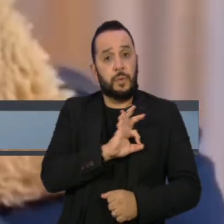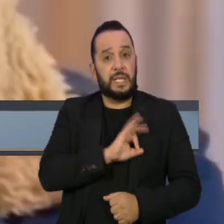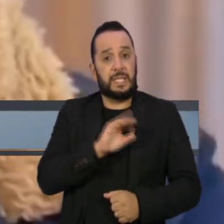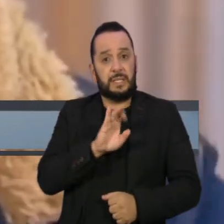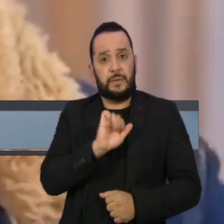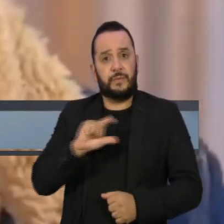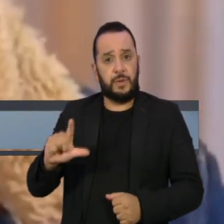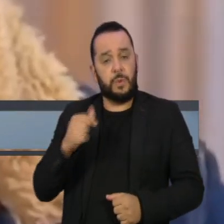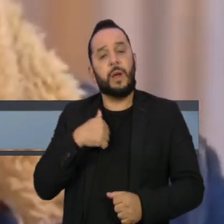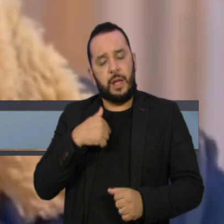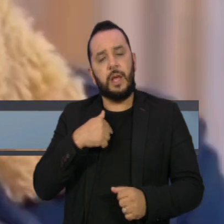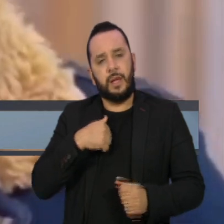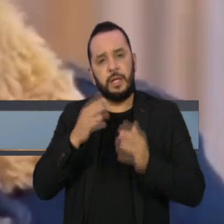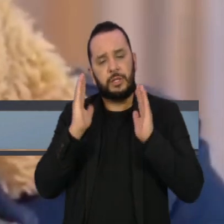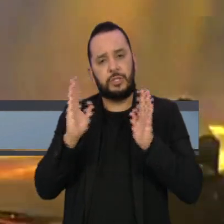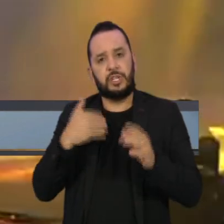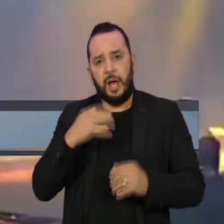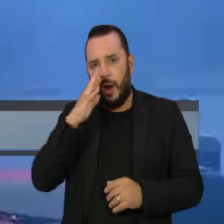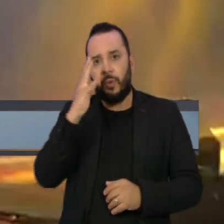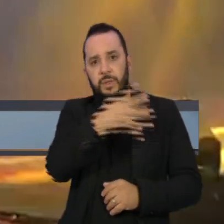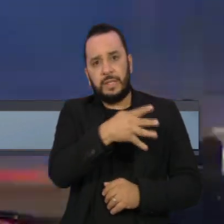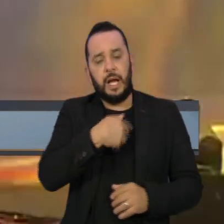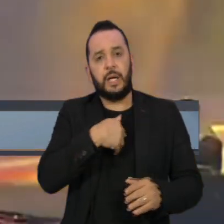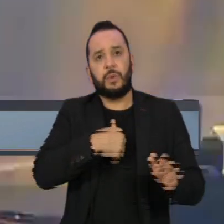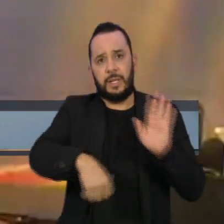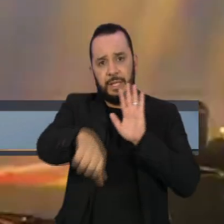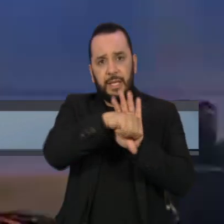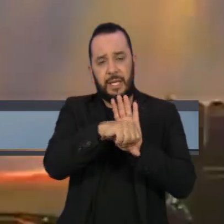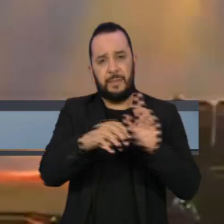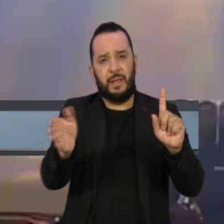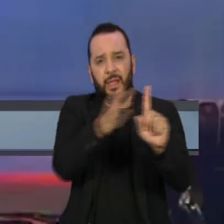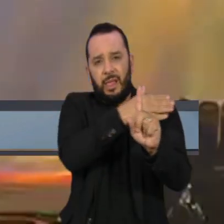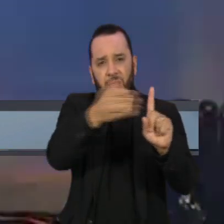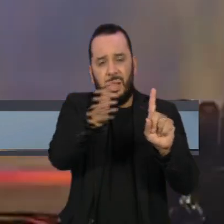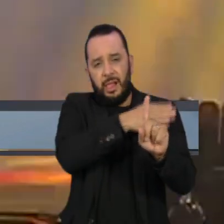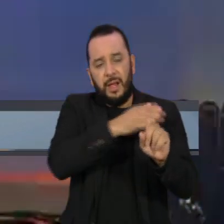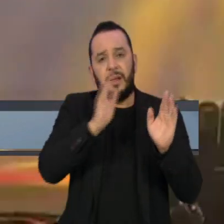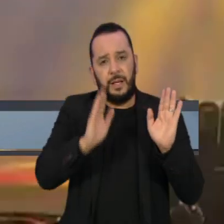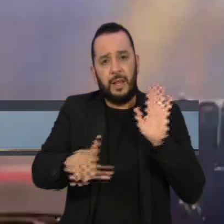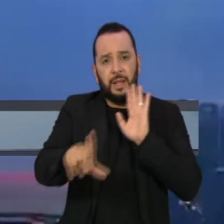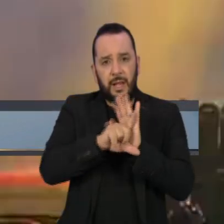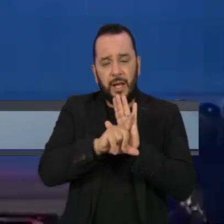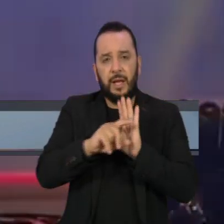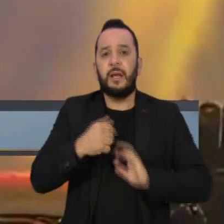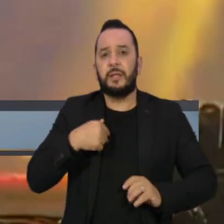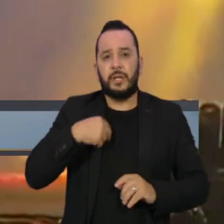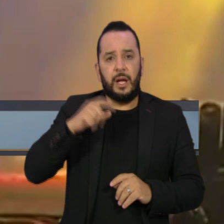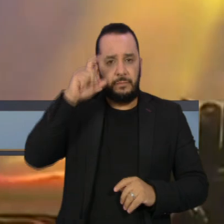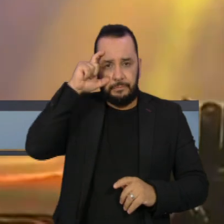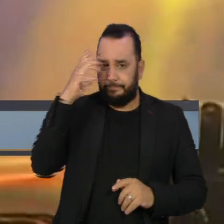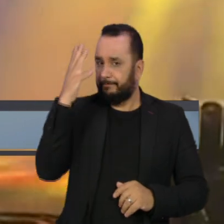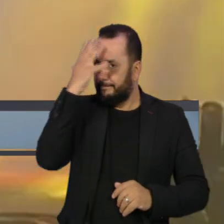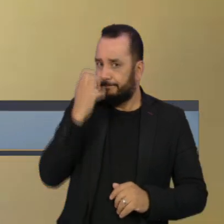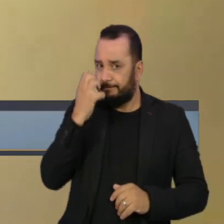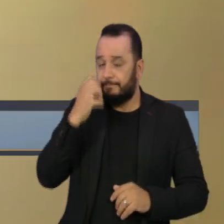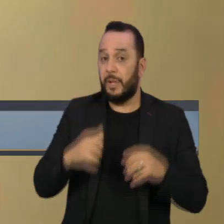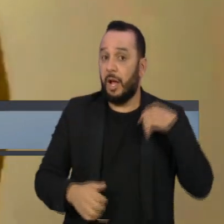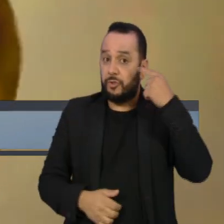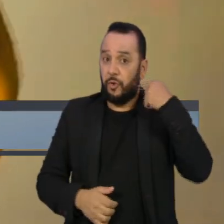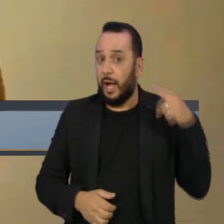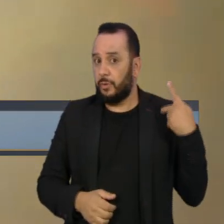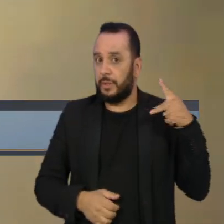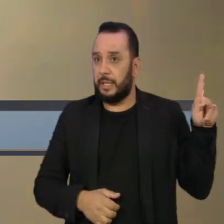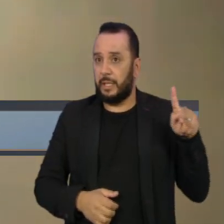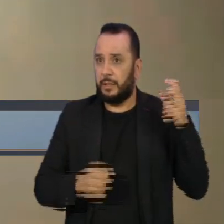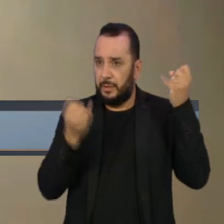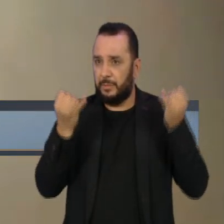cantor foi indiciado pelo crime de lesão corporal na forma da Lei Maria da Penha. A defesa de Nego do Borel afirmou